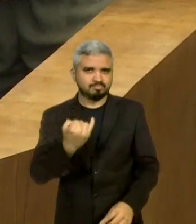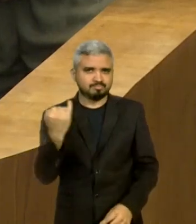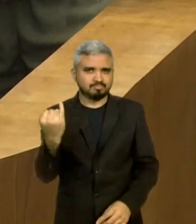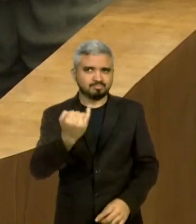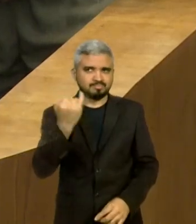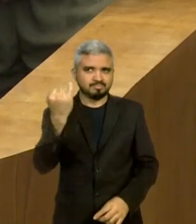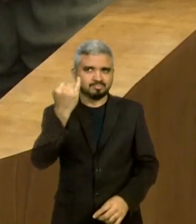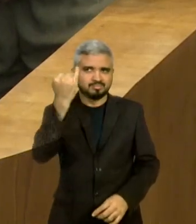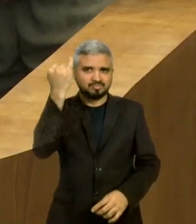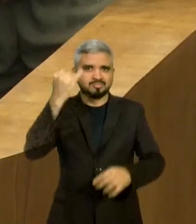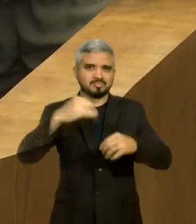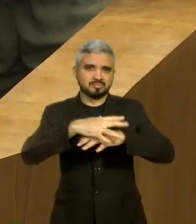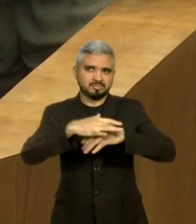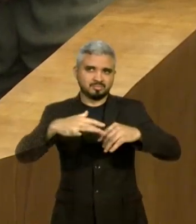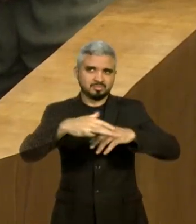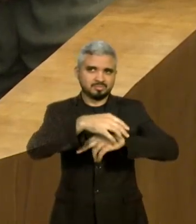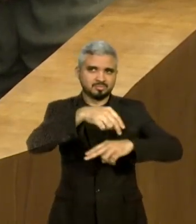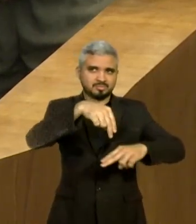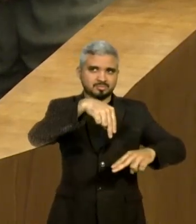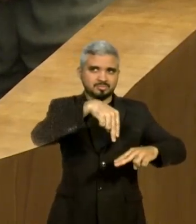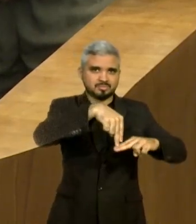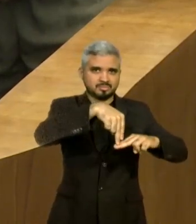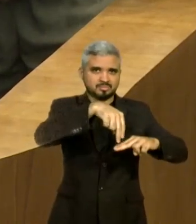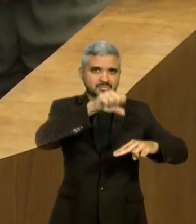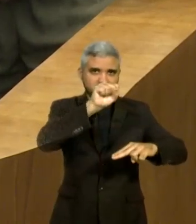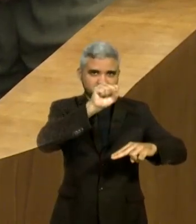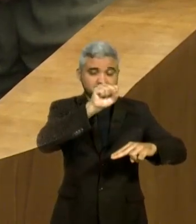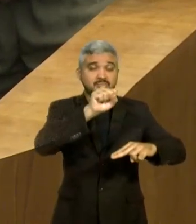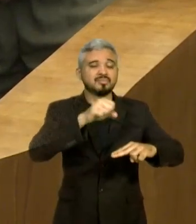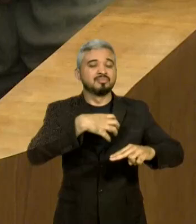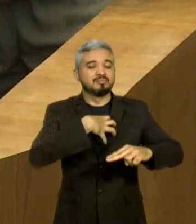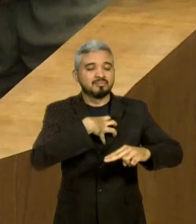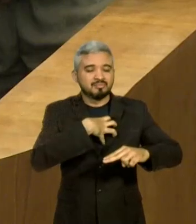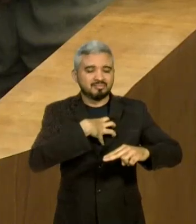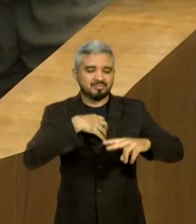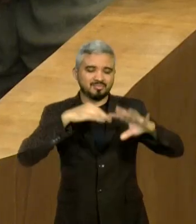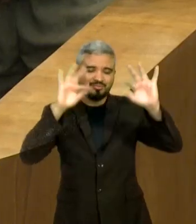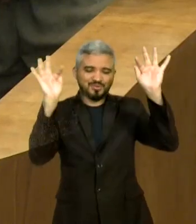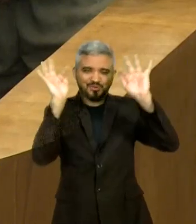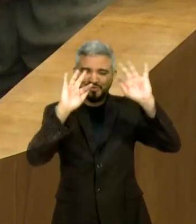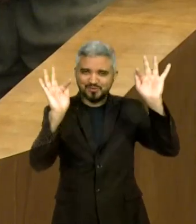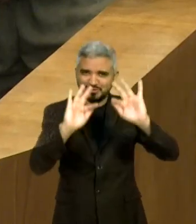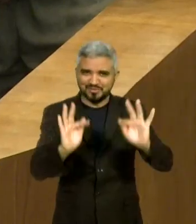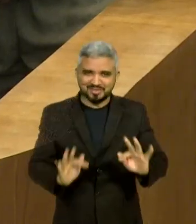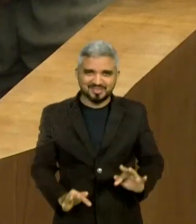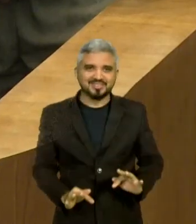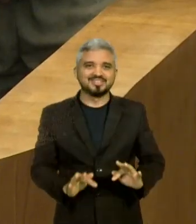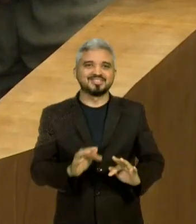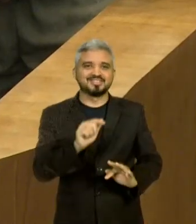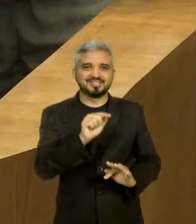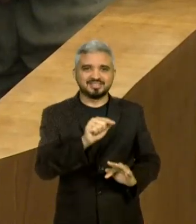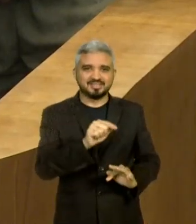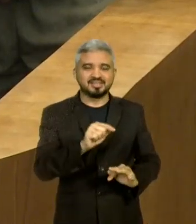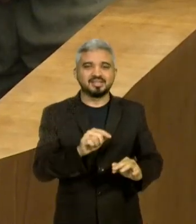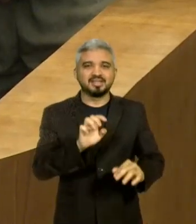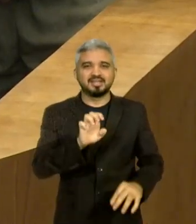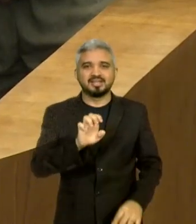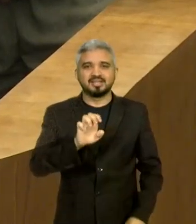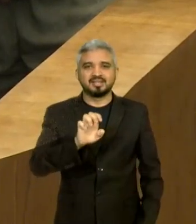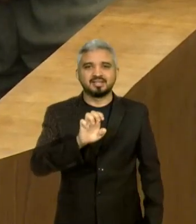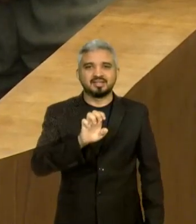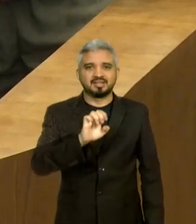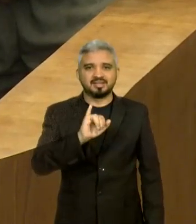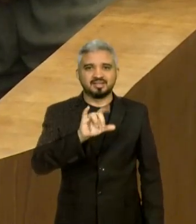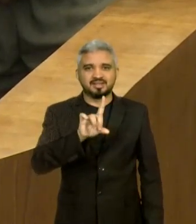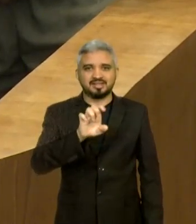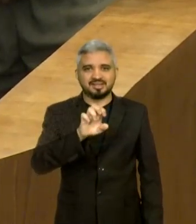E, por isso, eu fiquei muito feliz com a eleição do Eider Nunes, um